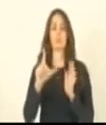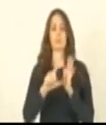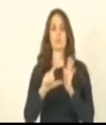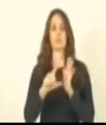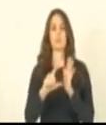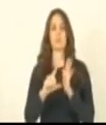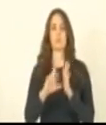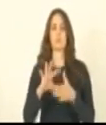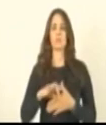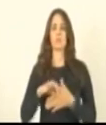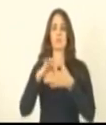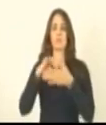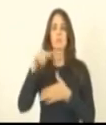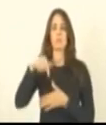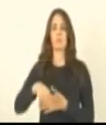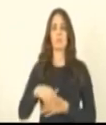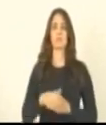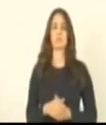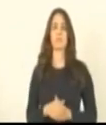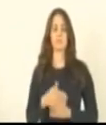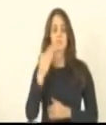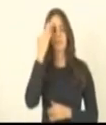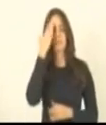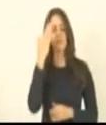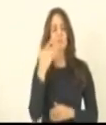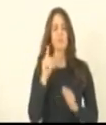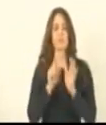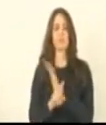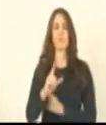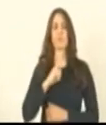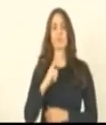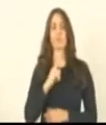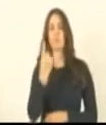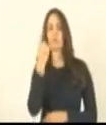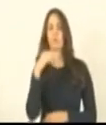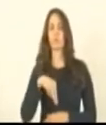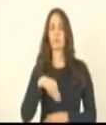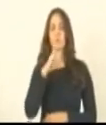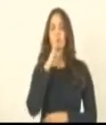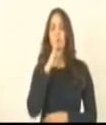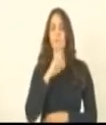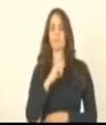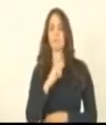lideradas por V. Exª aqui nessa casa. Obrigado, Presidente. Pergunta aos deputados se querem fazer registro do Minuto de Silêncio.